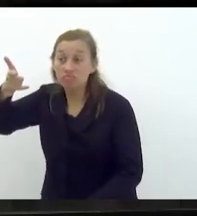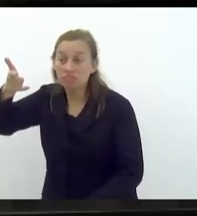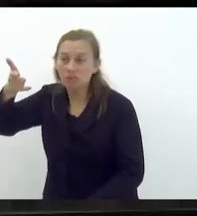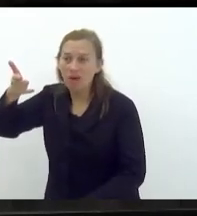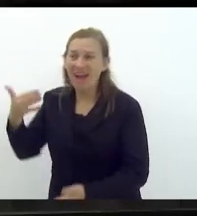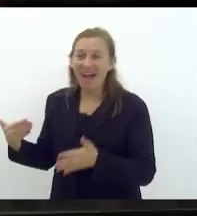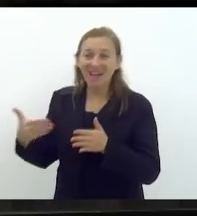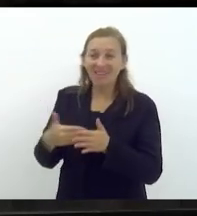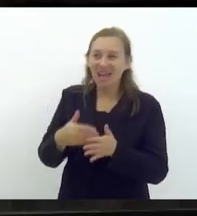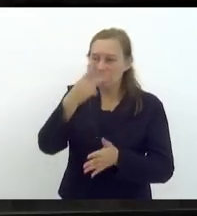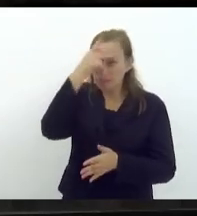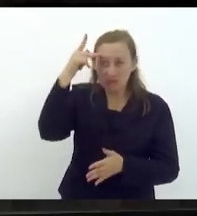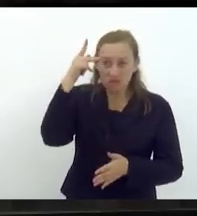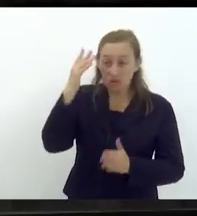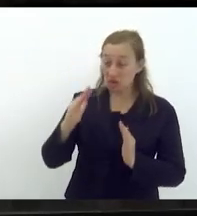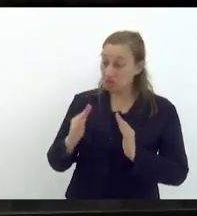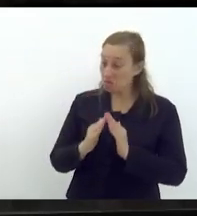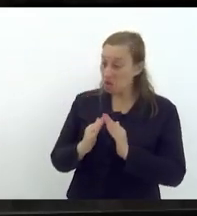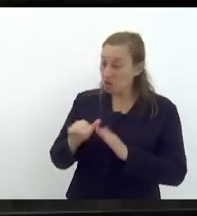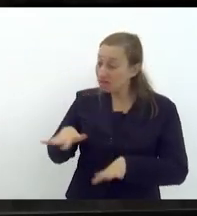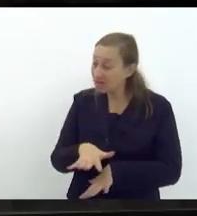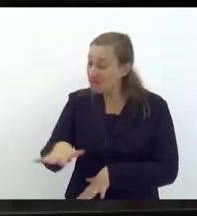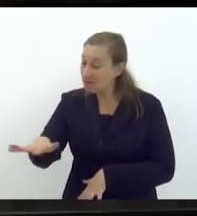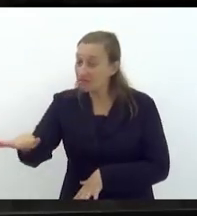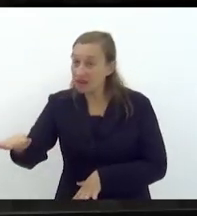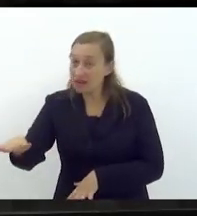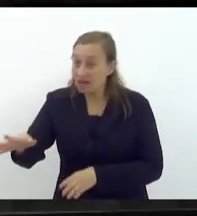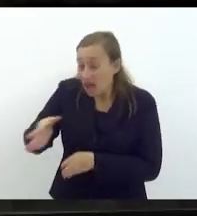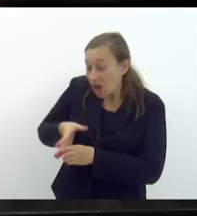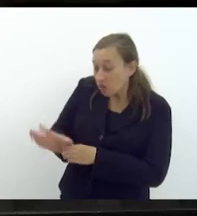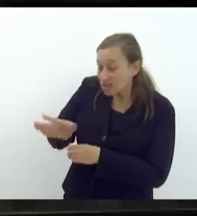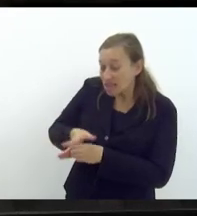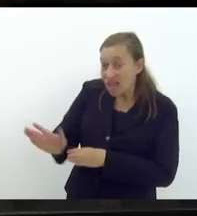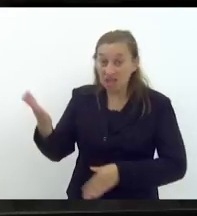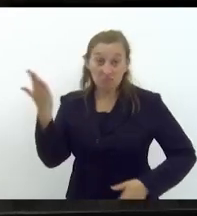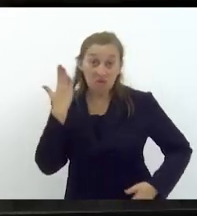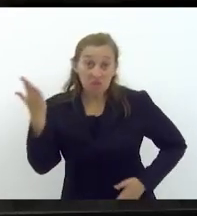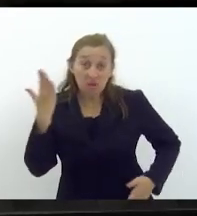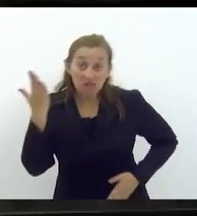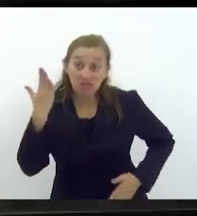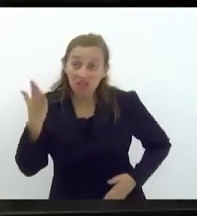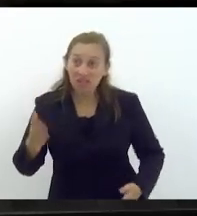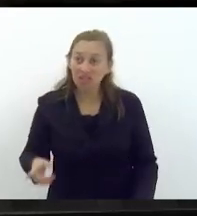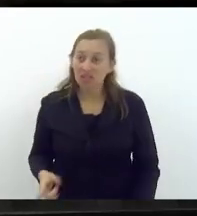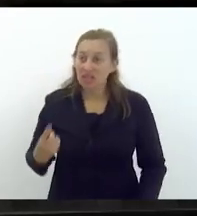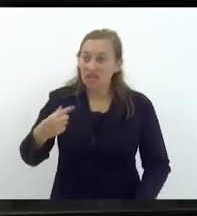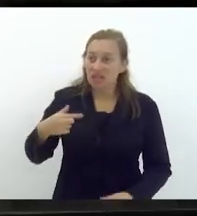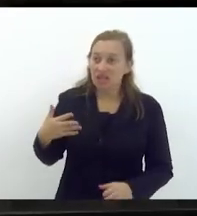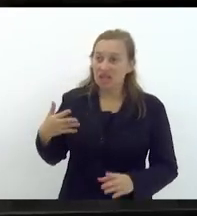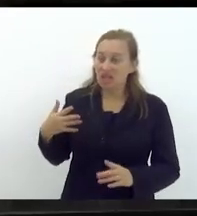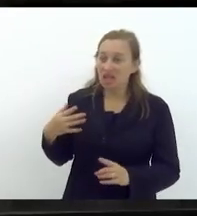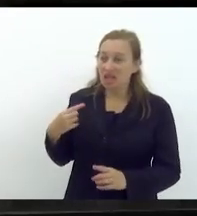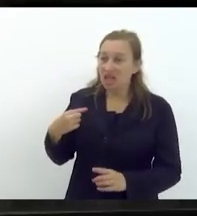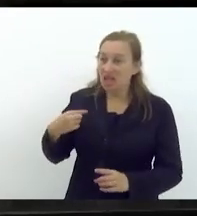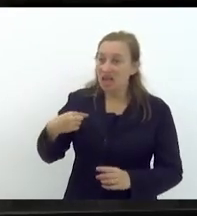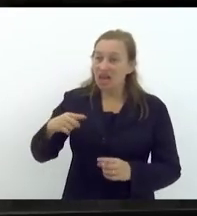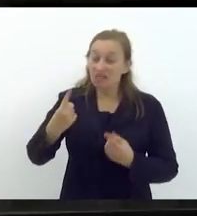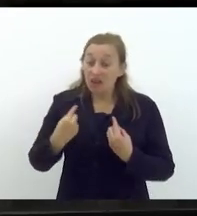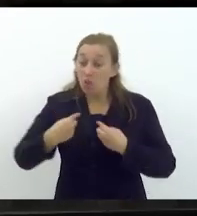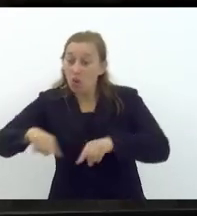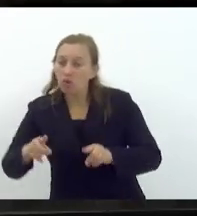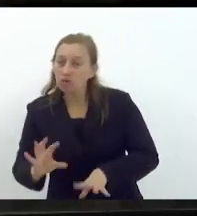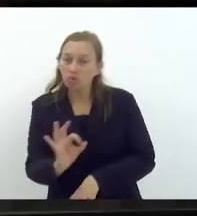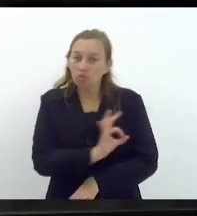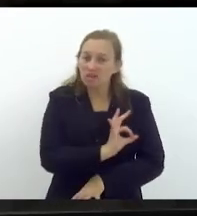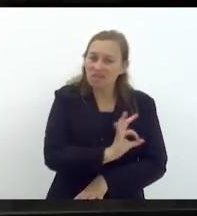até o morador, muitas vezes de comunidade, orientado pelo criminoso, ele vai para cima do policial agredir o policial,